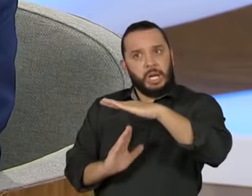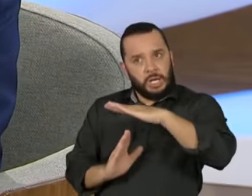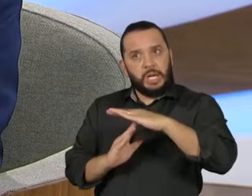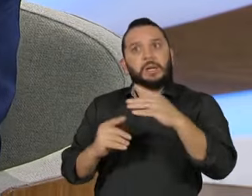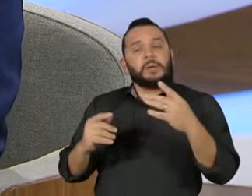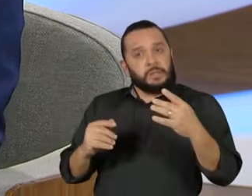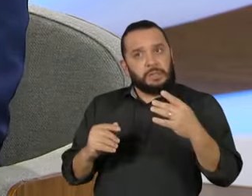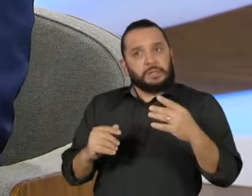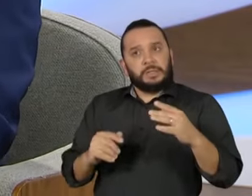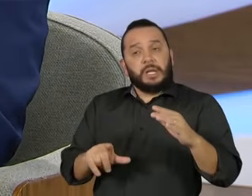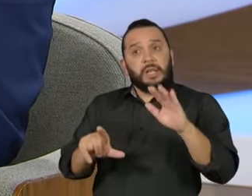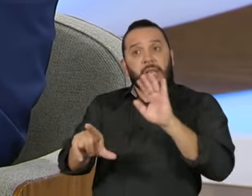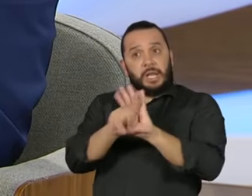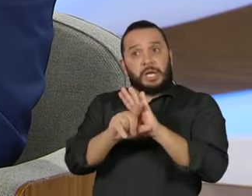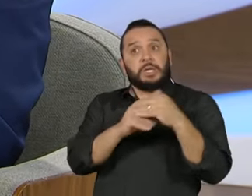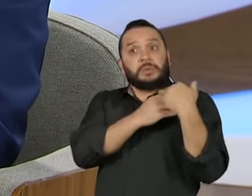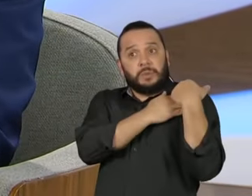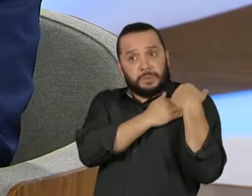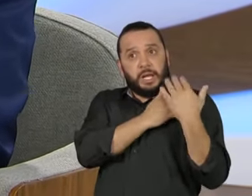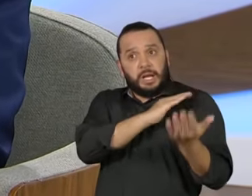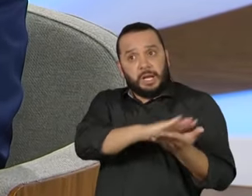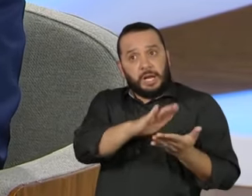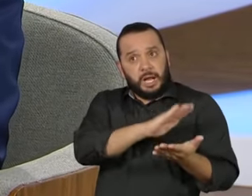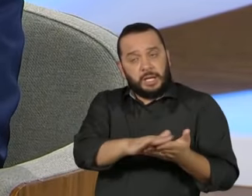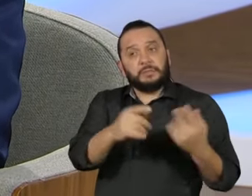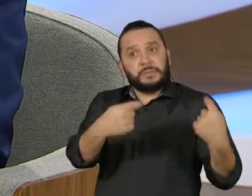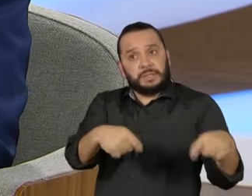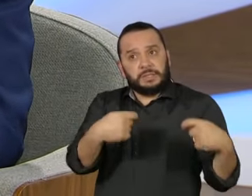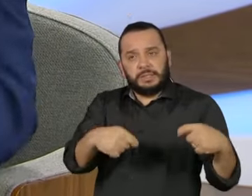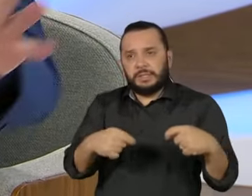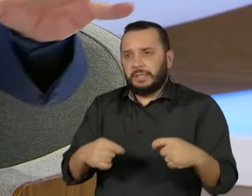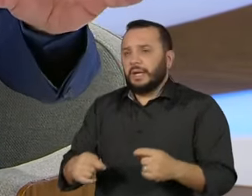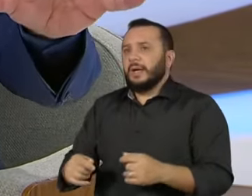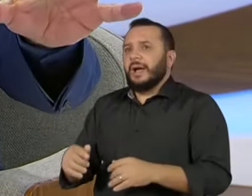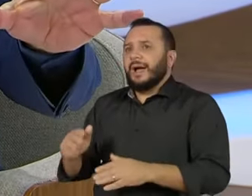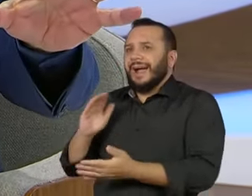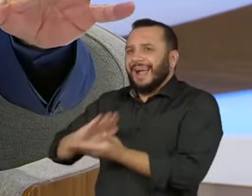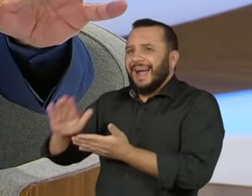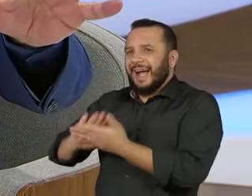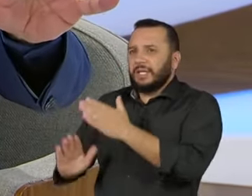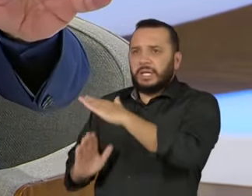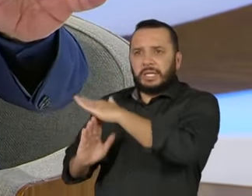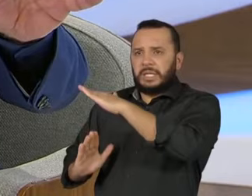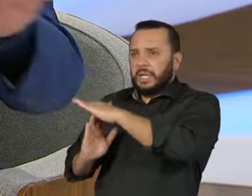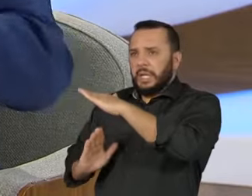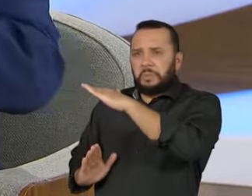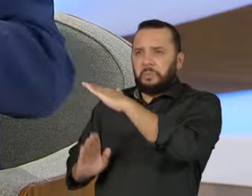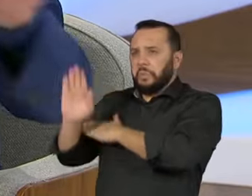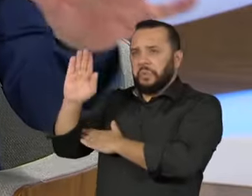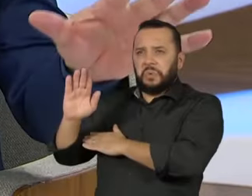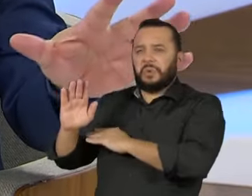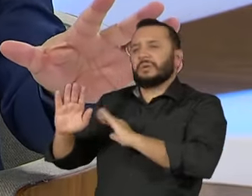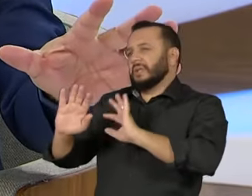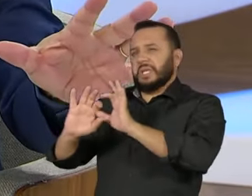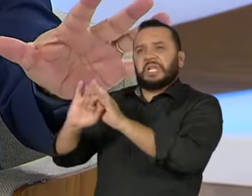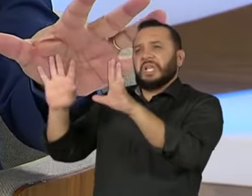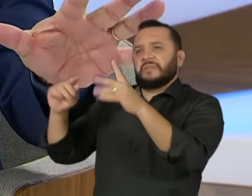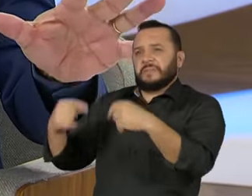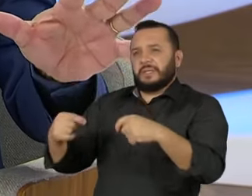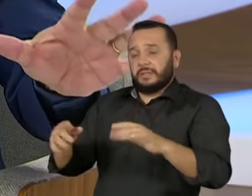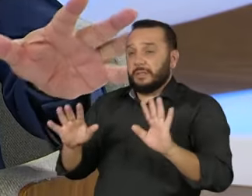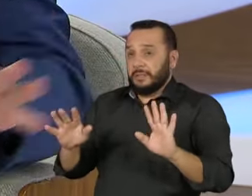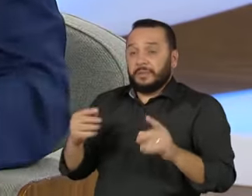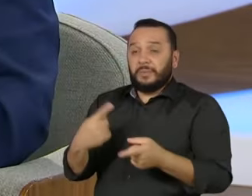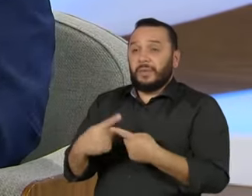o teto não. É curioso, né? Quer dizer, o tempo passou e a opinião mudou completamente,